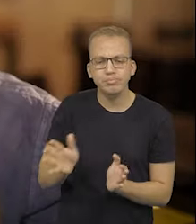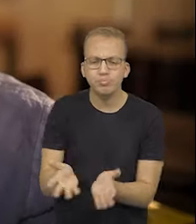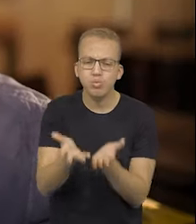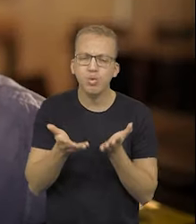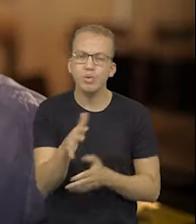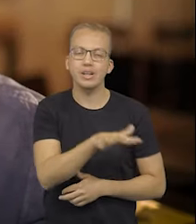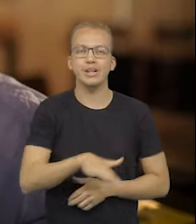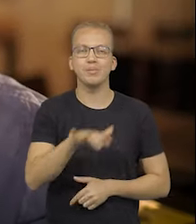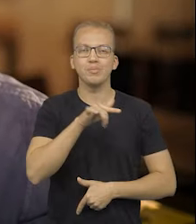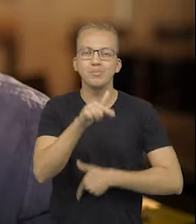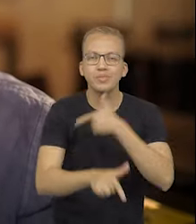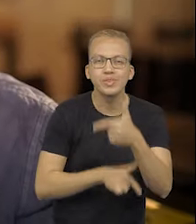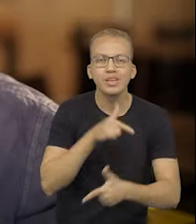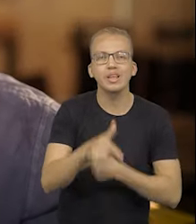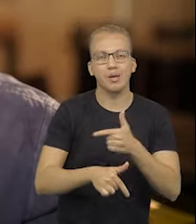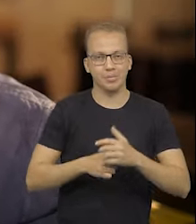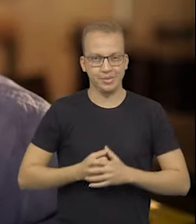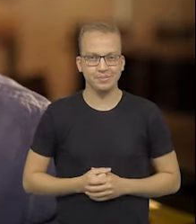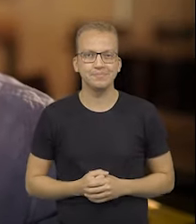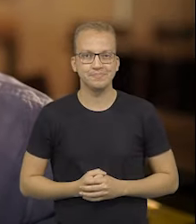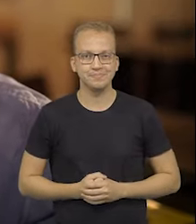na área de trabalho, de emprego.